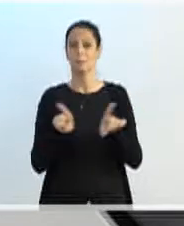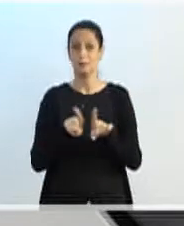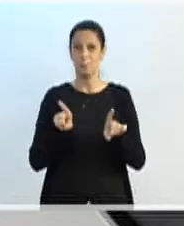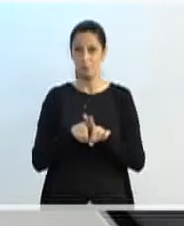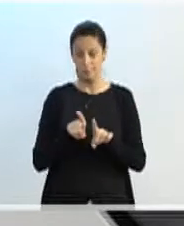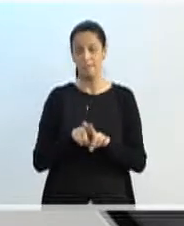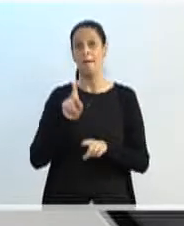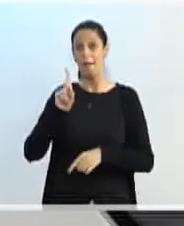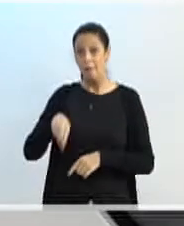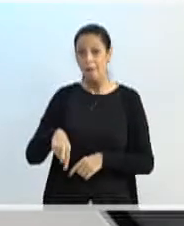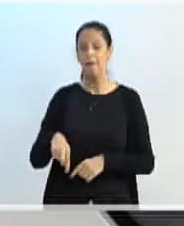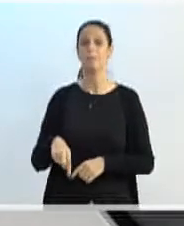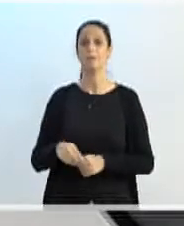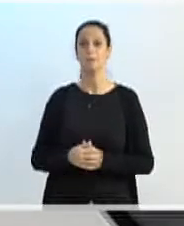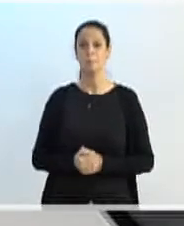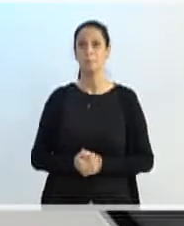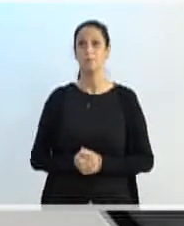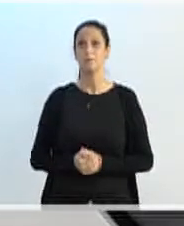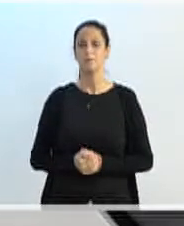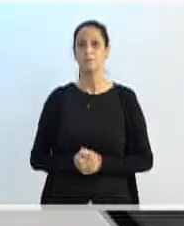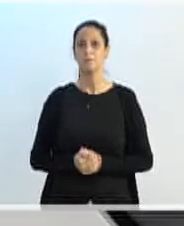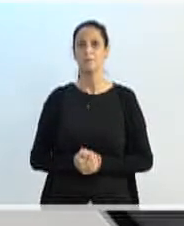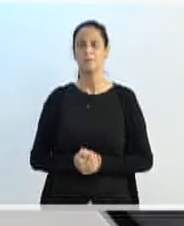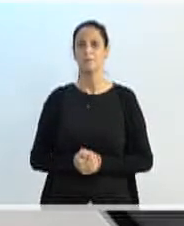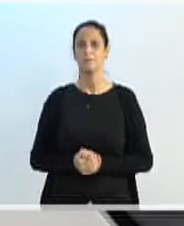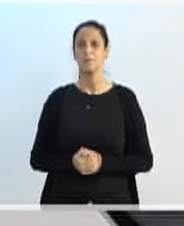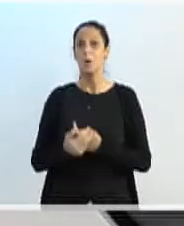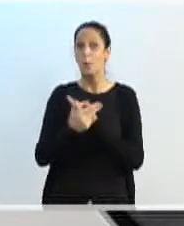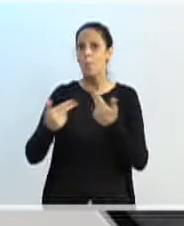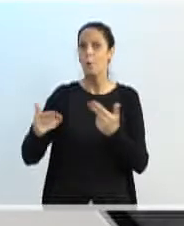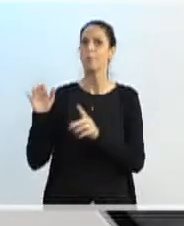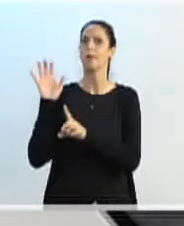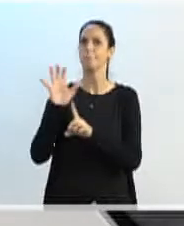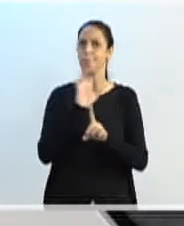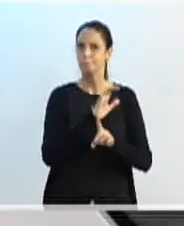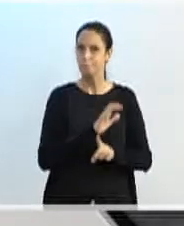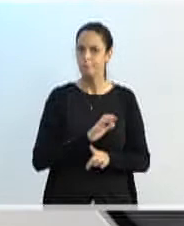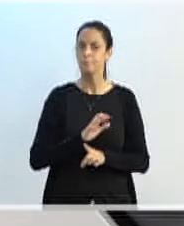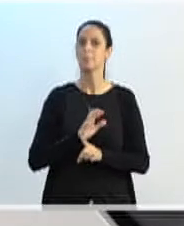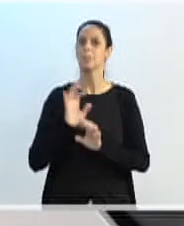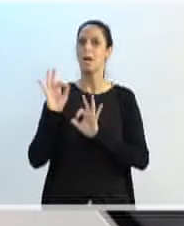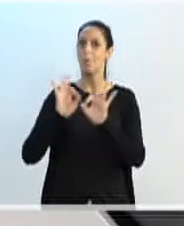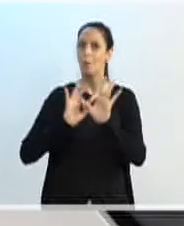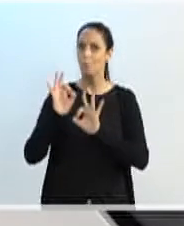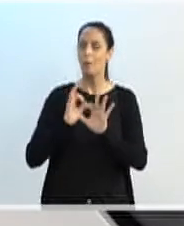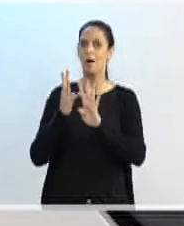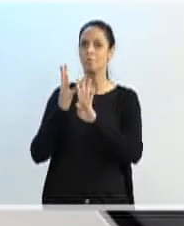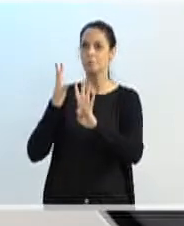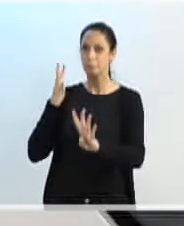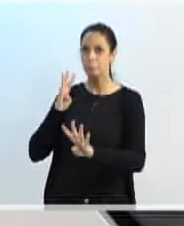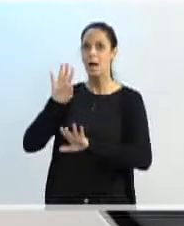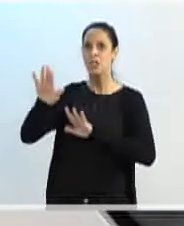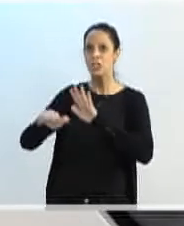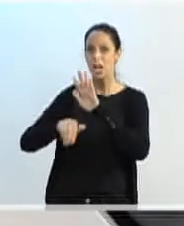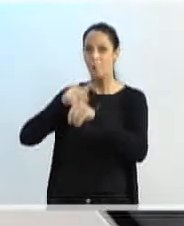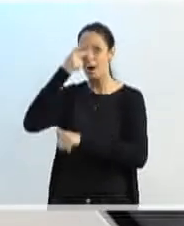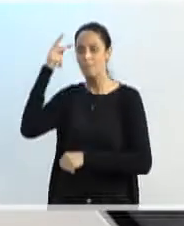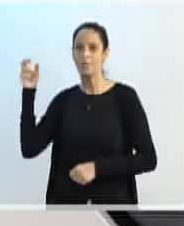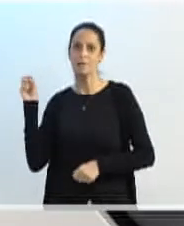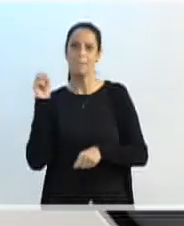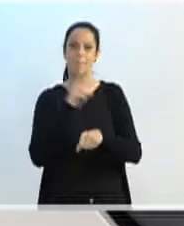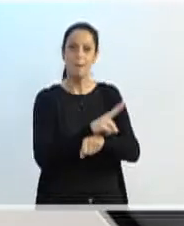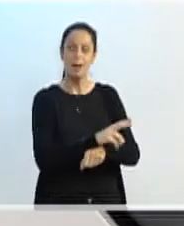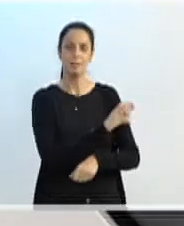fatores que acabam influenciando na ordem de chamada das crianças no Fila Única, é isso? Isso,